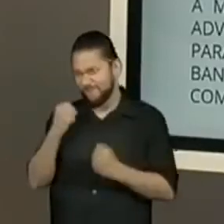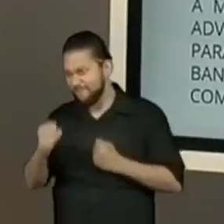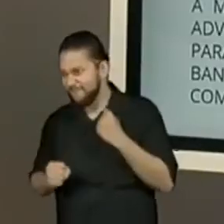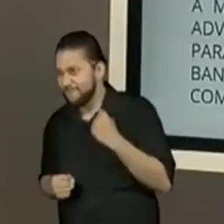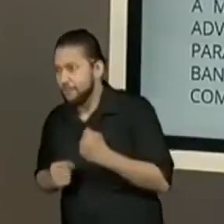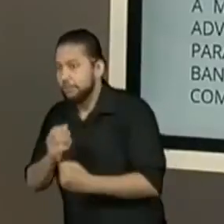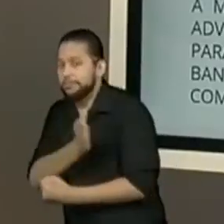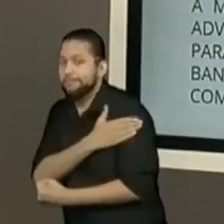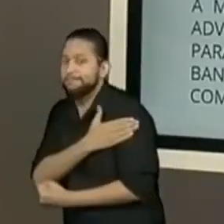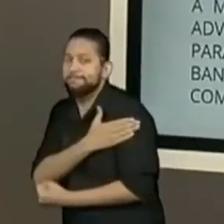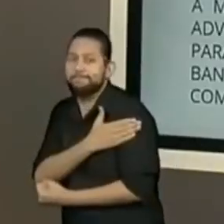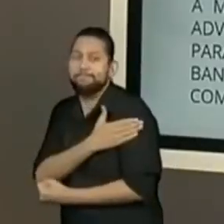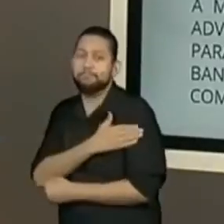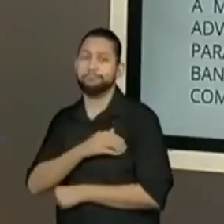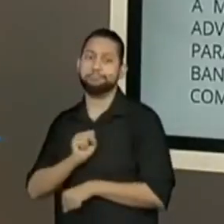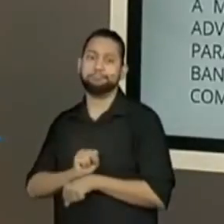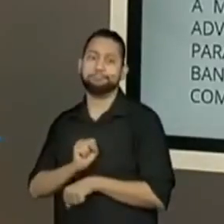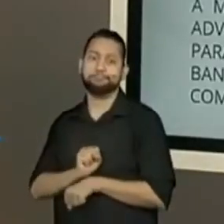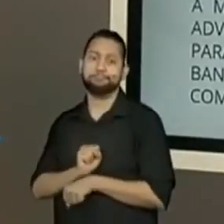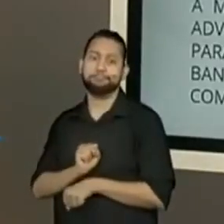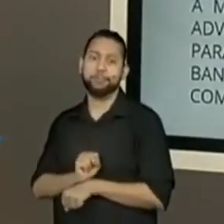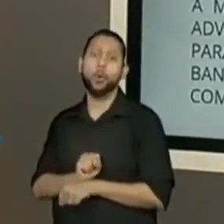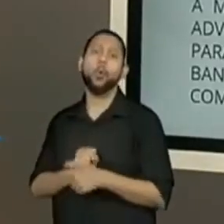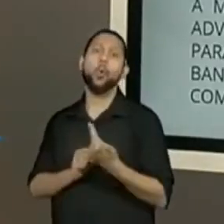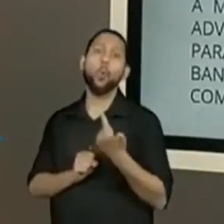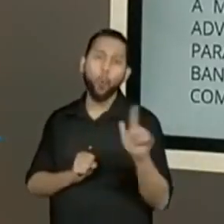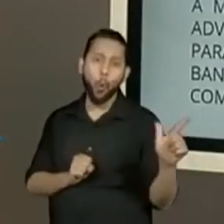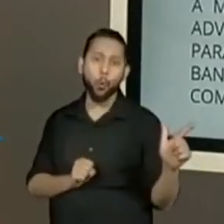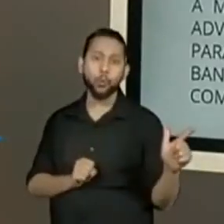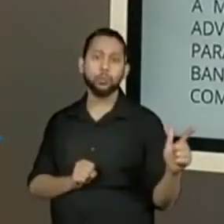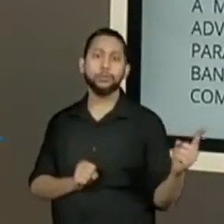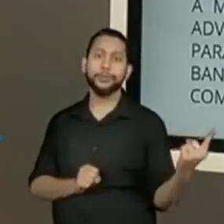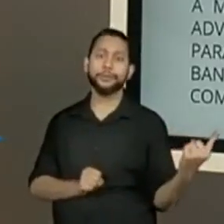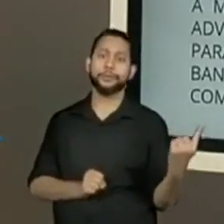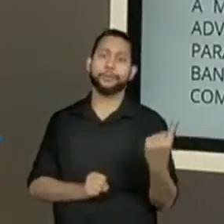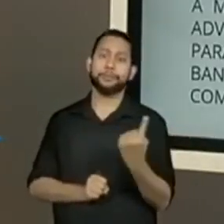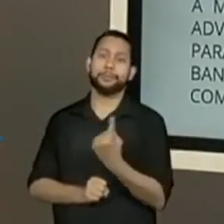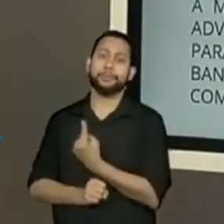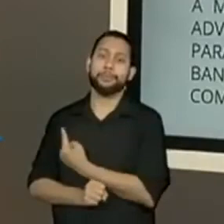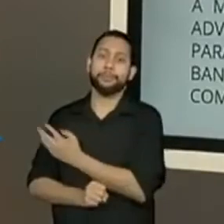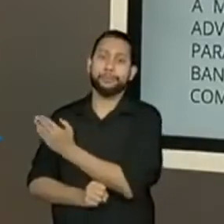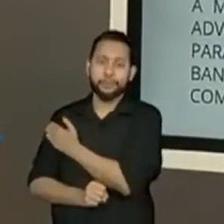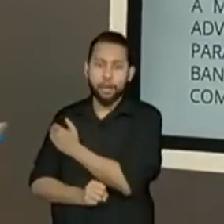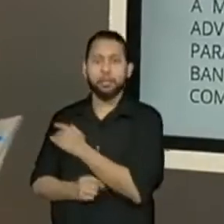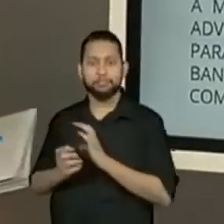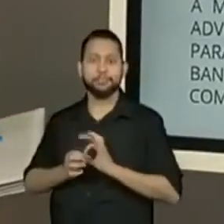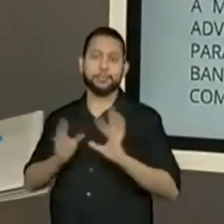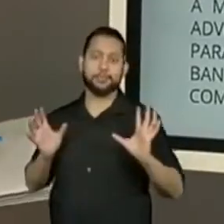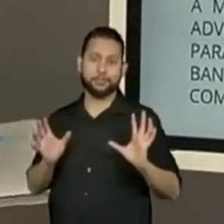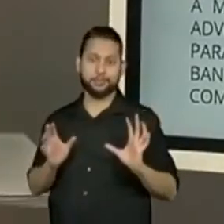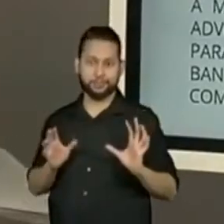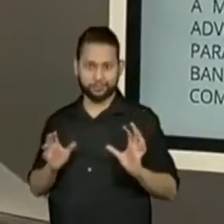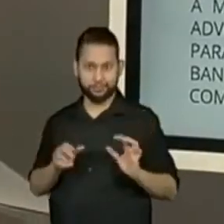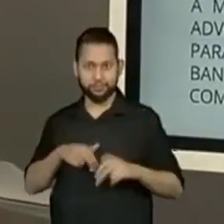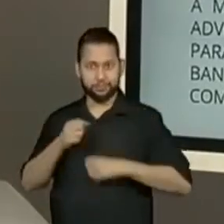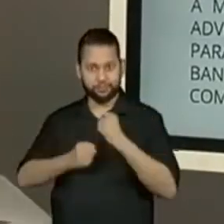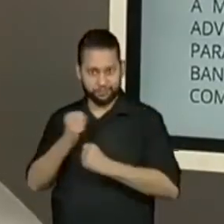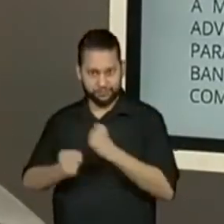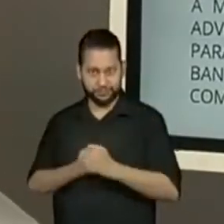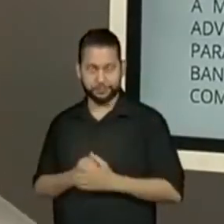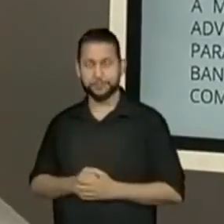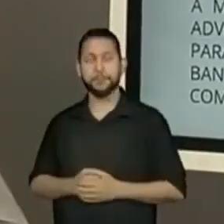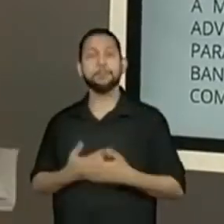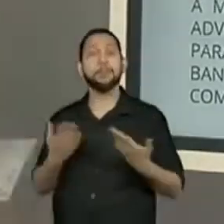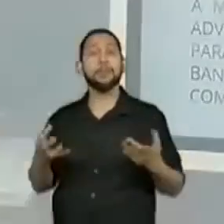parado e alguém tem que ir lá tocar você para você voltar para a brincadeira. O time precisa decidir a melhor